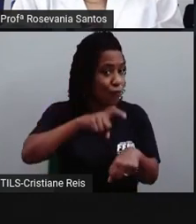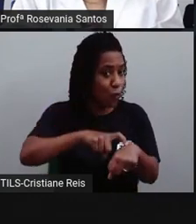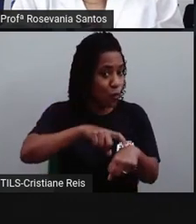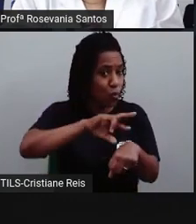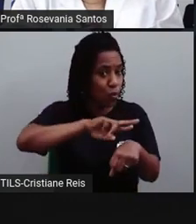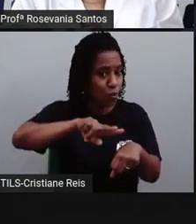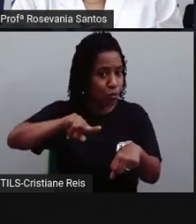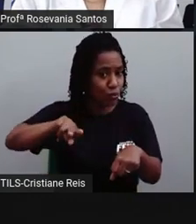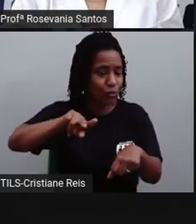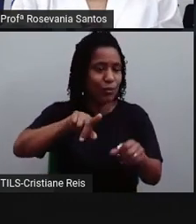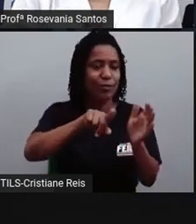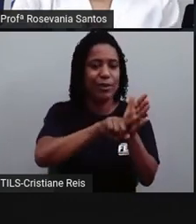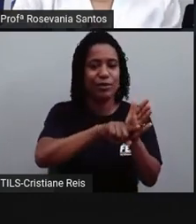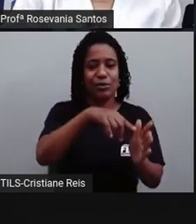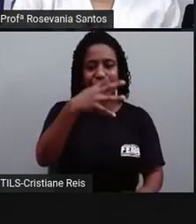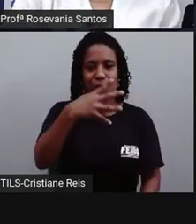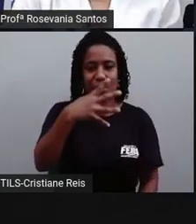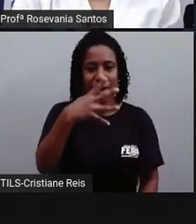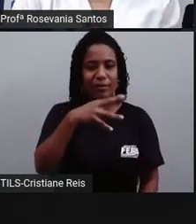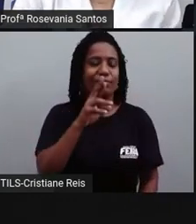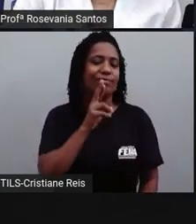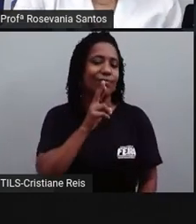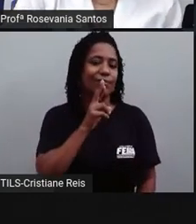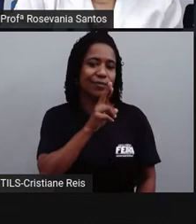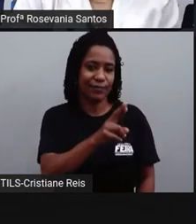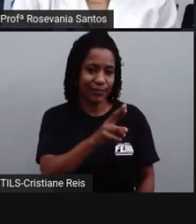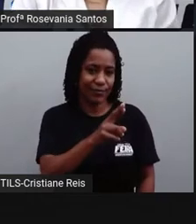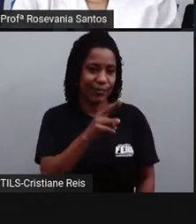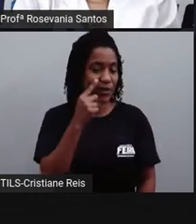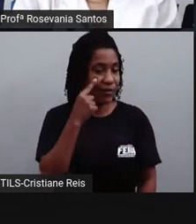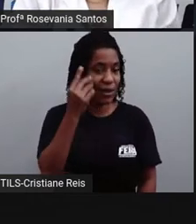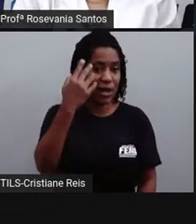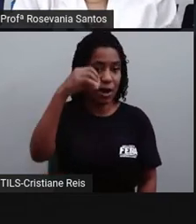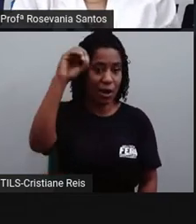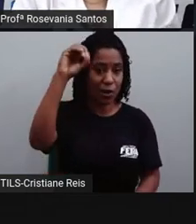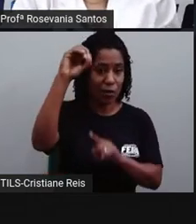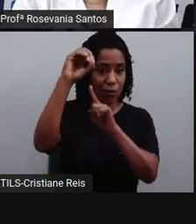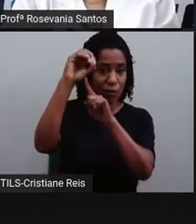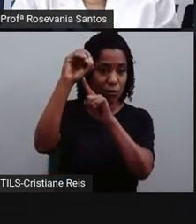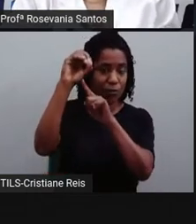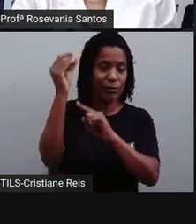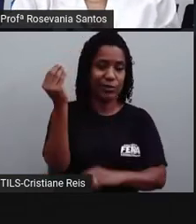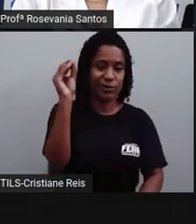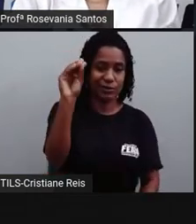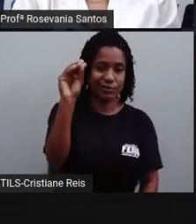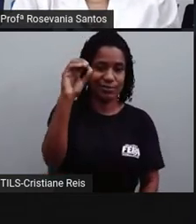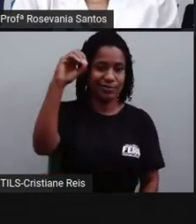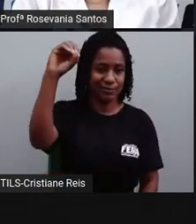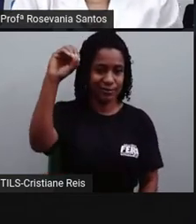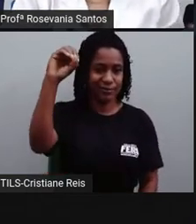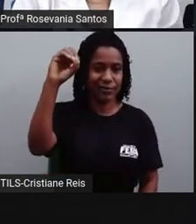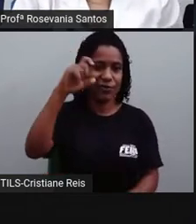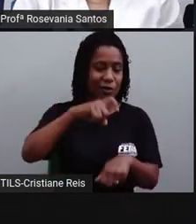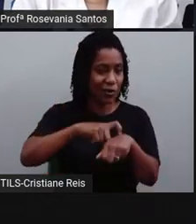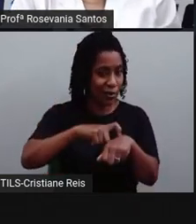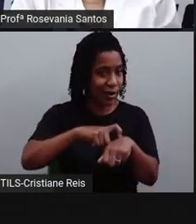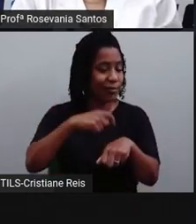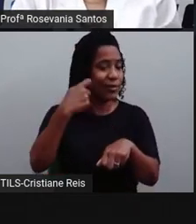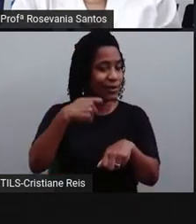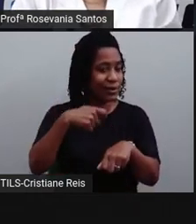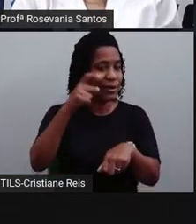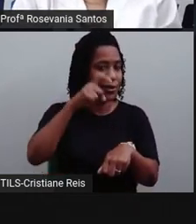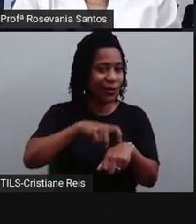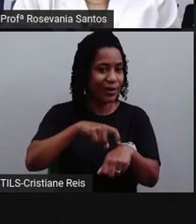é em grau, respondo em grau. Se a pergunta é em fuso, respondo em fuso. Se a pergunta é em hora, respondo em horas, né. Vamos lá, espero que isso tenha